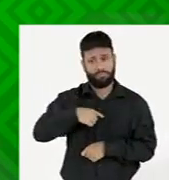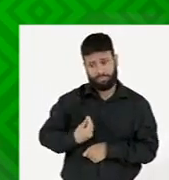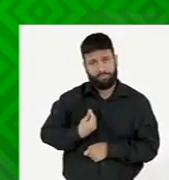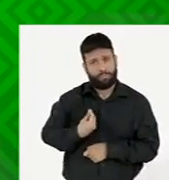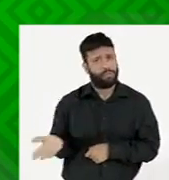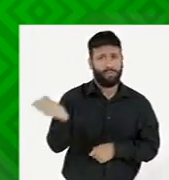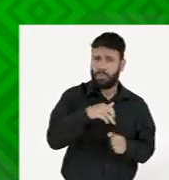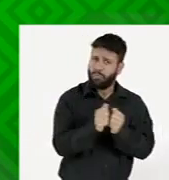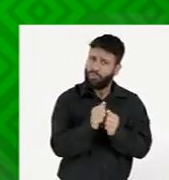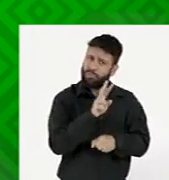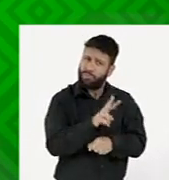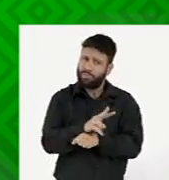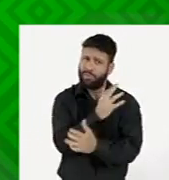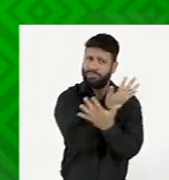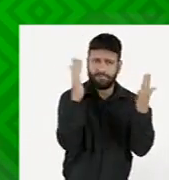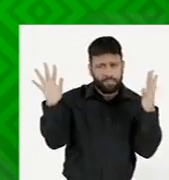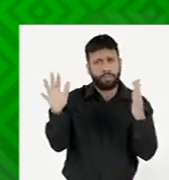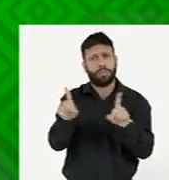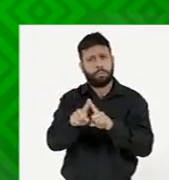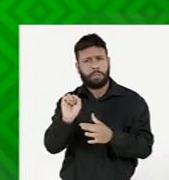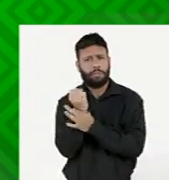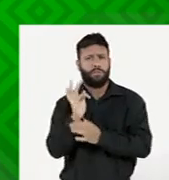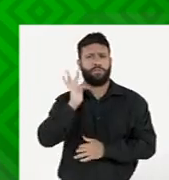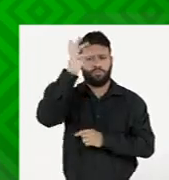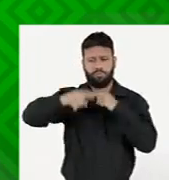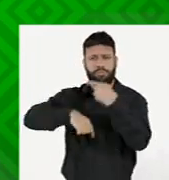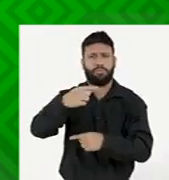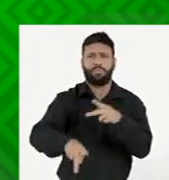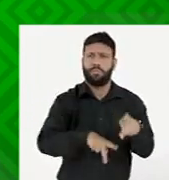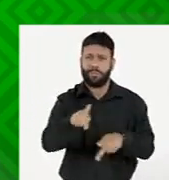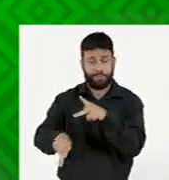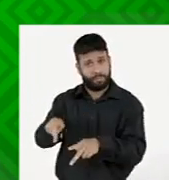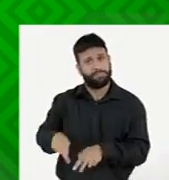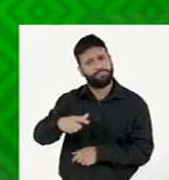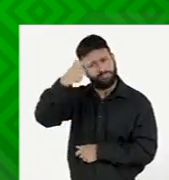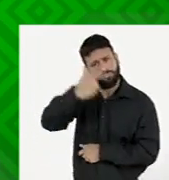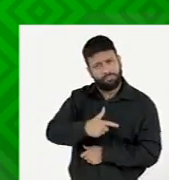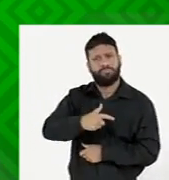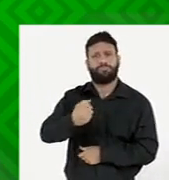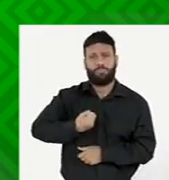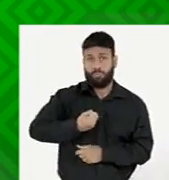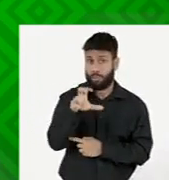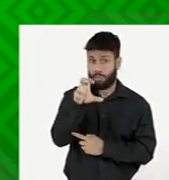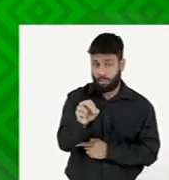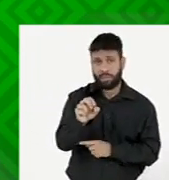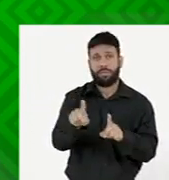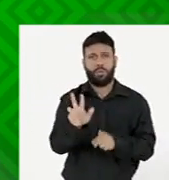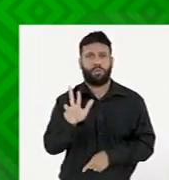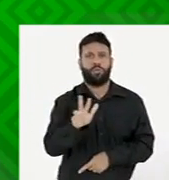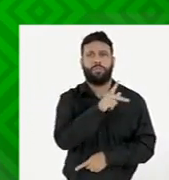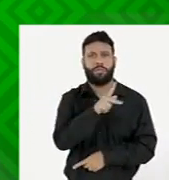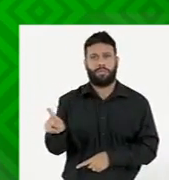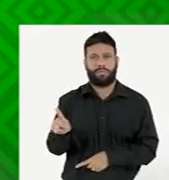lar. Vamos junto cuidar da nossa mãe terra. E garantir o futuro e a existência das próximas gerações. Israel Tuiuca governador